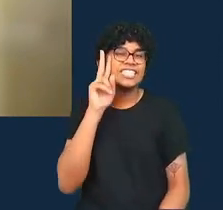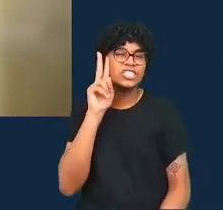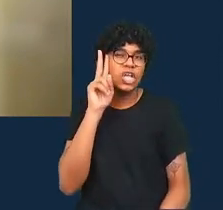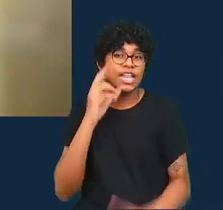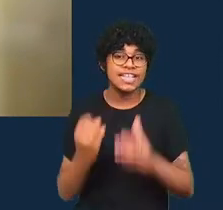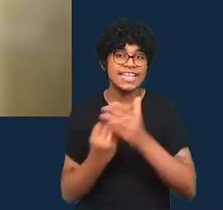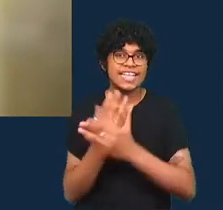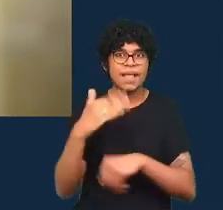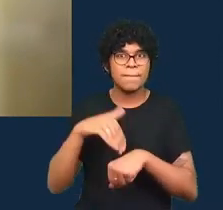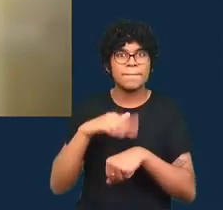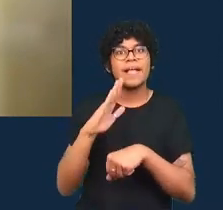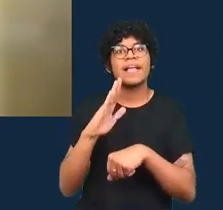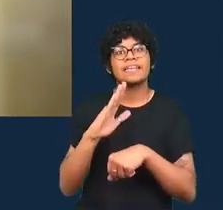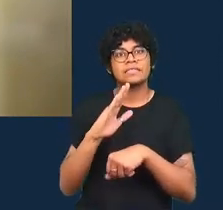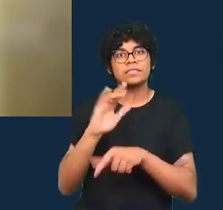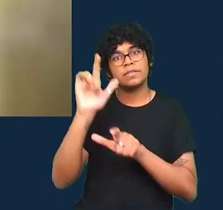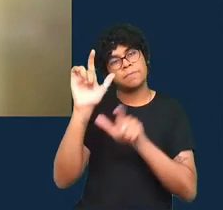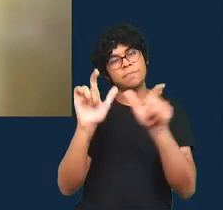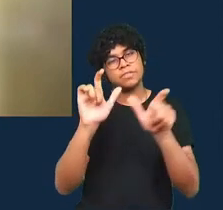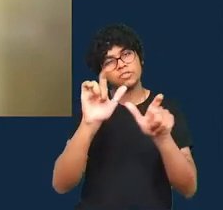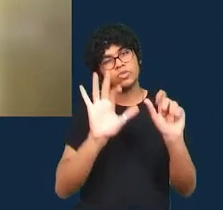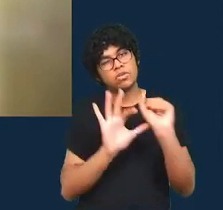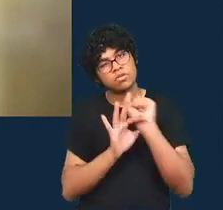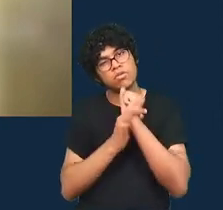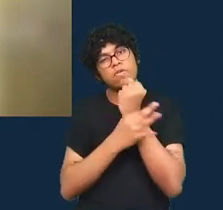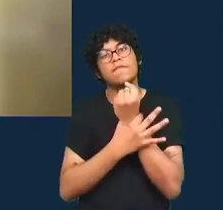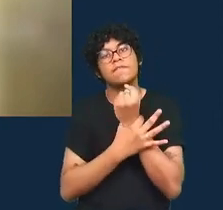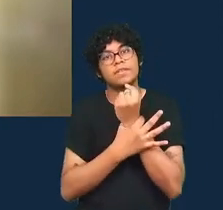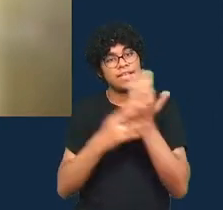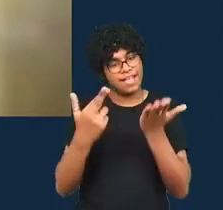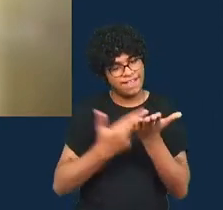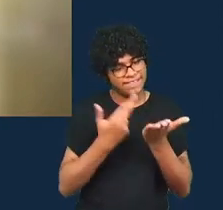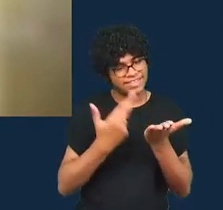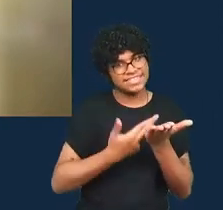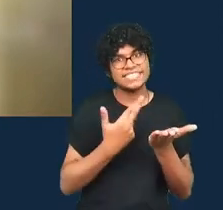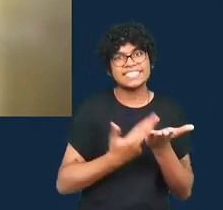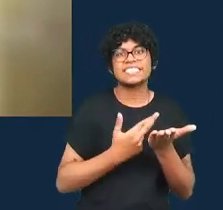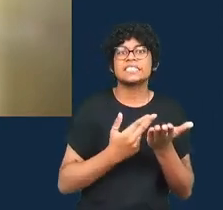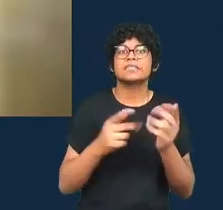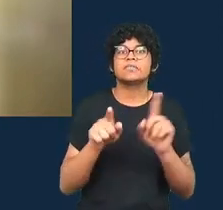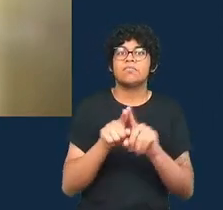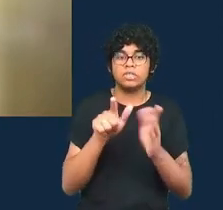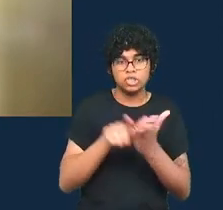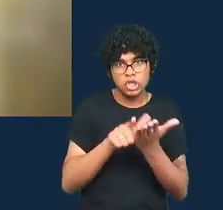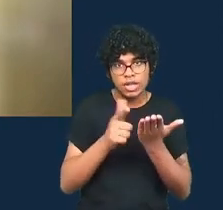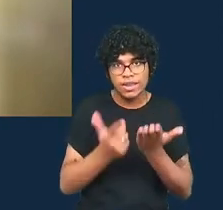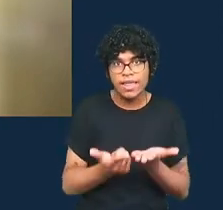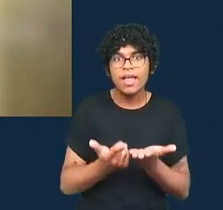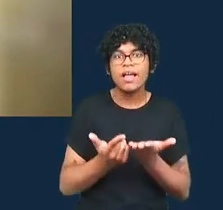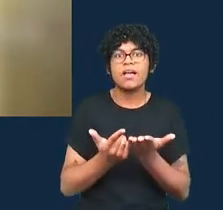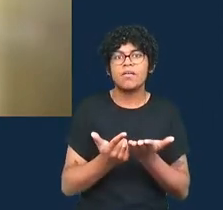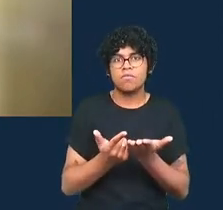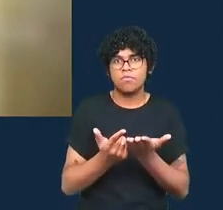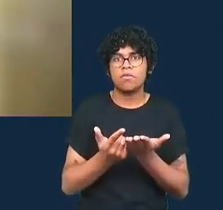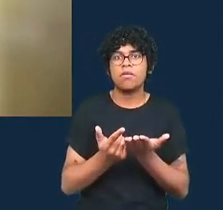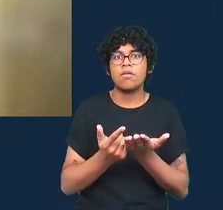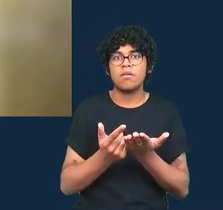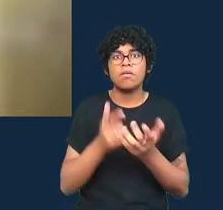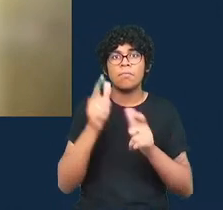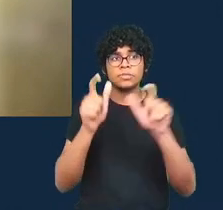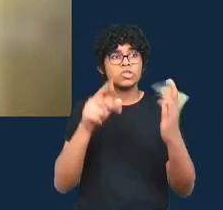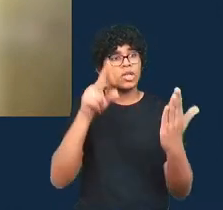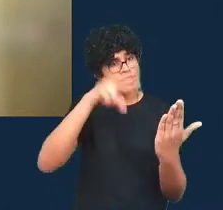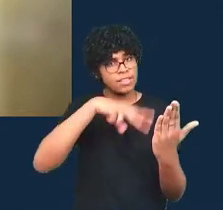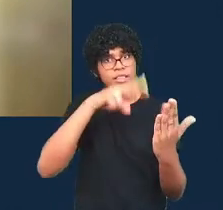mais histórias as pessoas vão confiar mais no seu revista no seu jornal enfim e as pessoas vão ler mais então essa